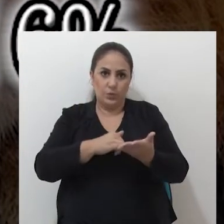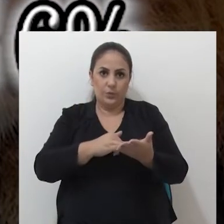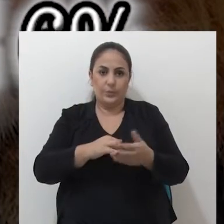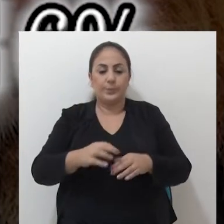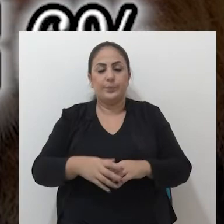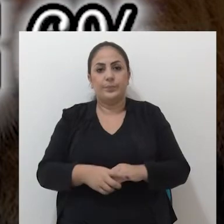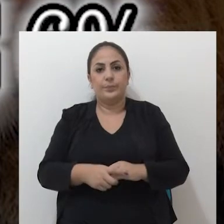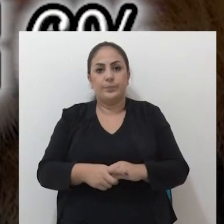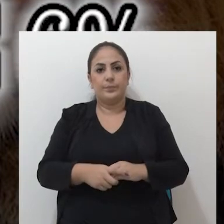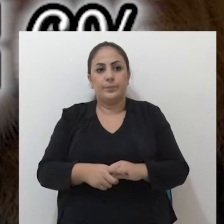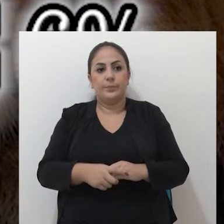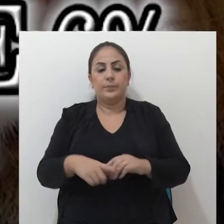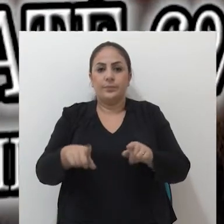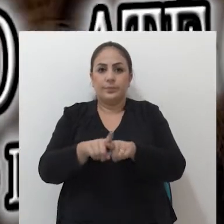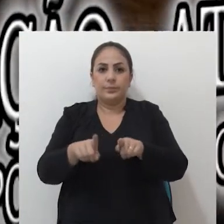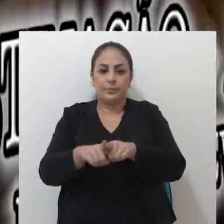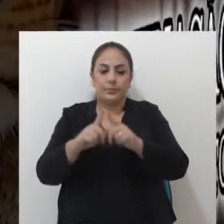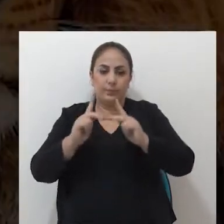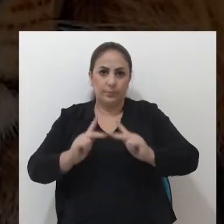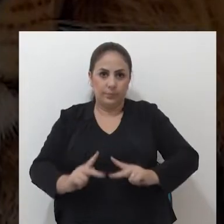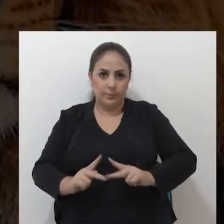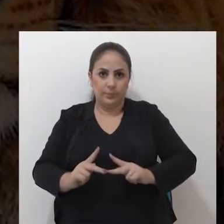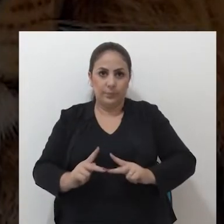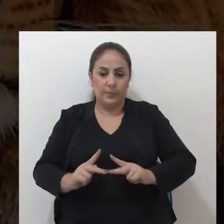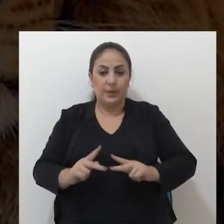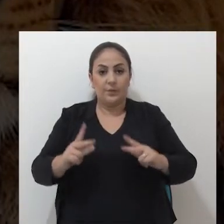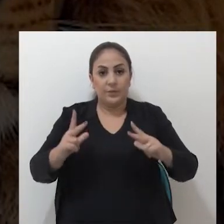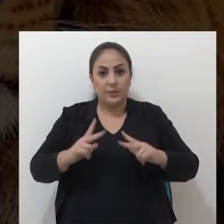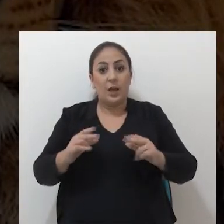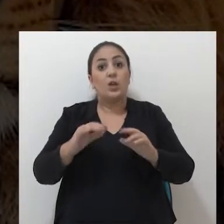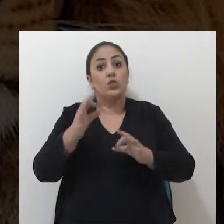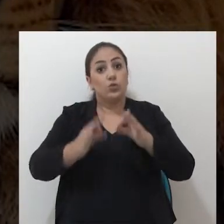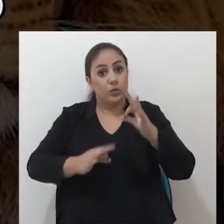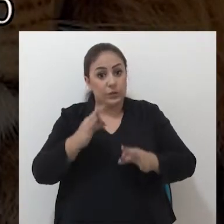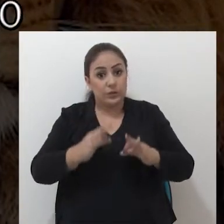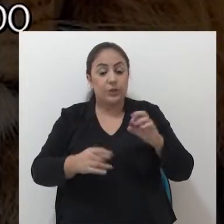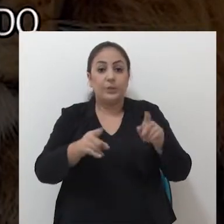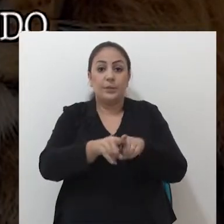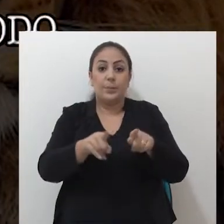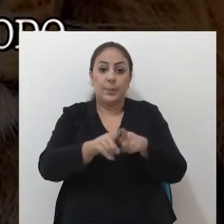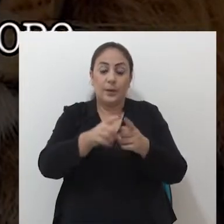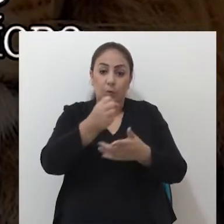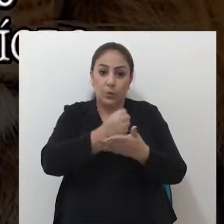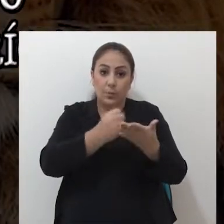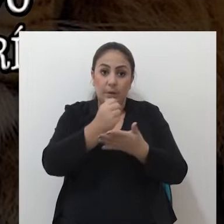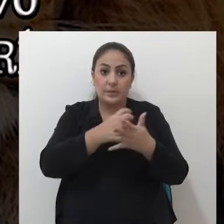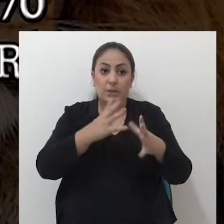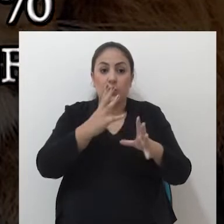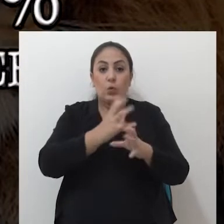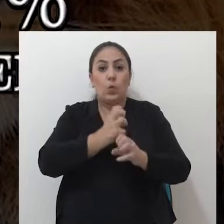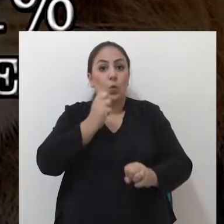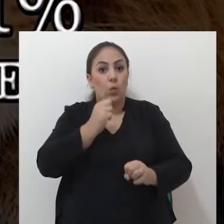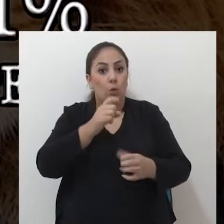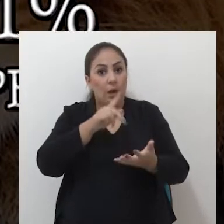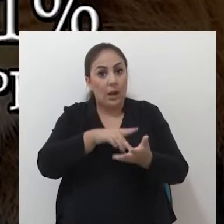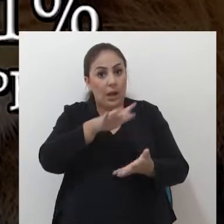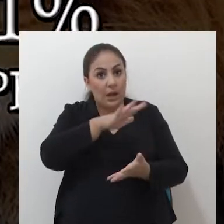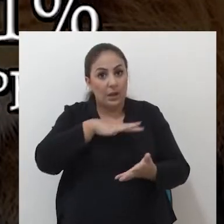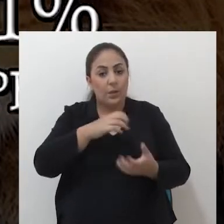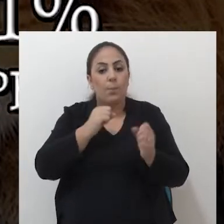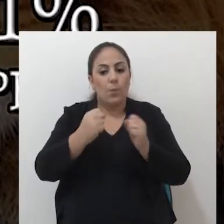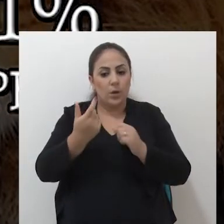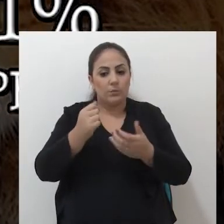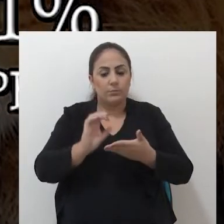imposto devido. Além das pessoas físicas, pessoas jurídicas tributadas com base no lucro real,